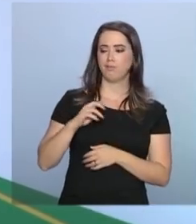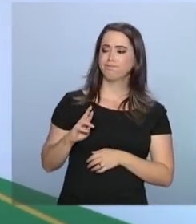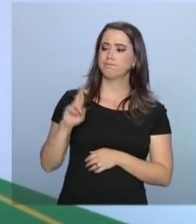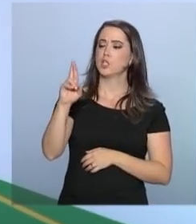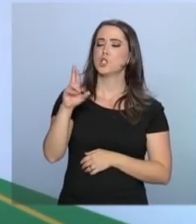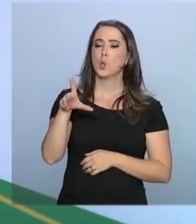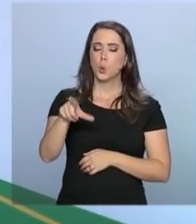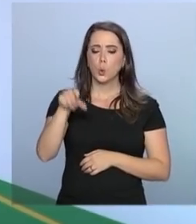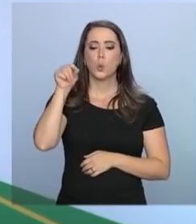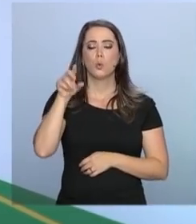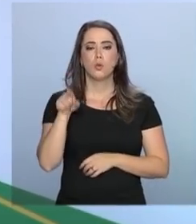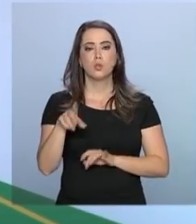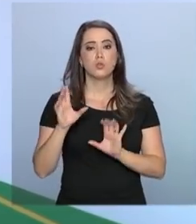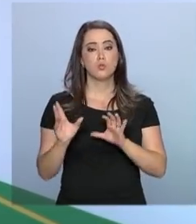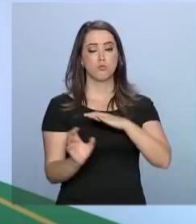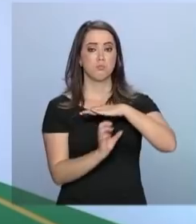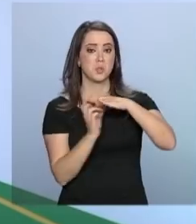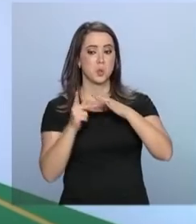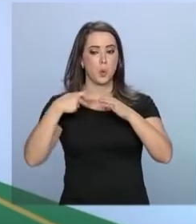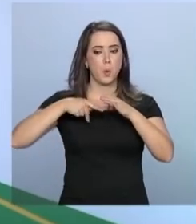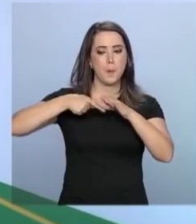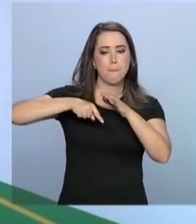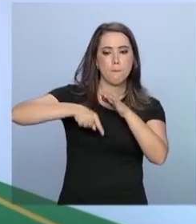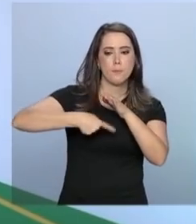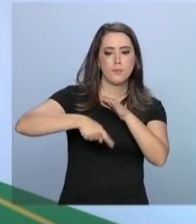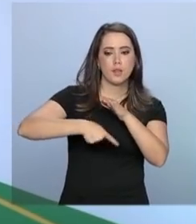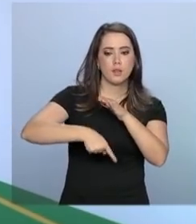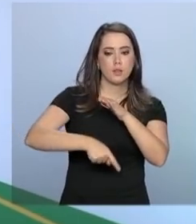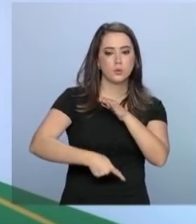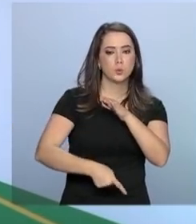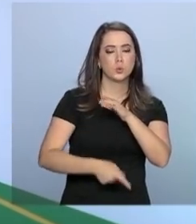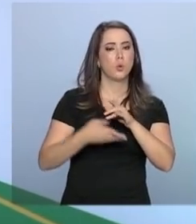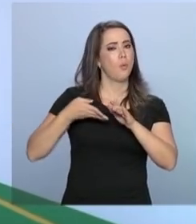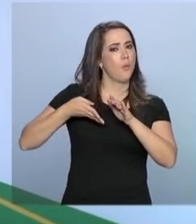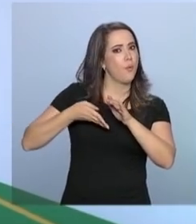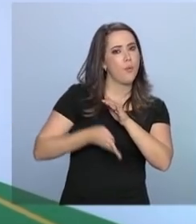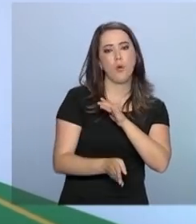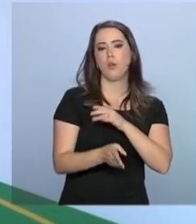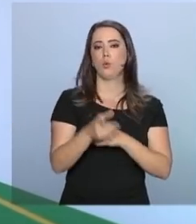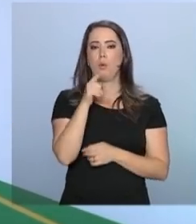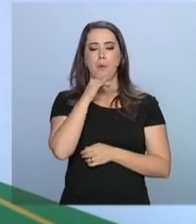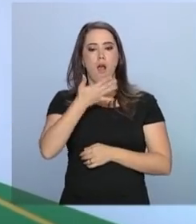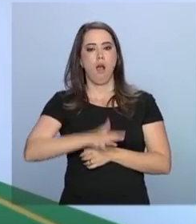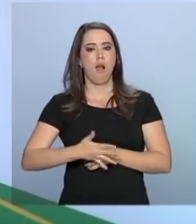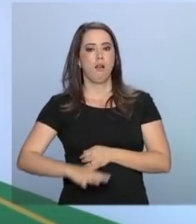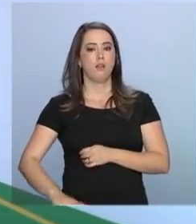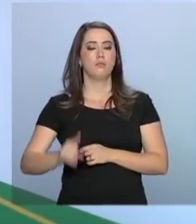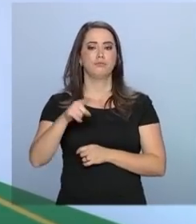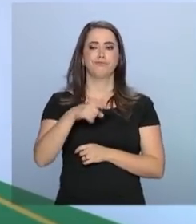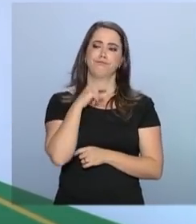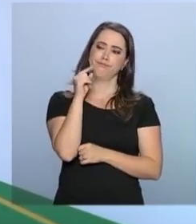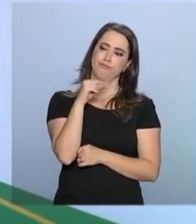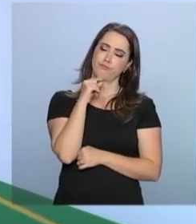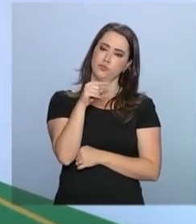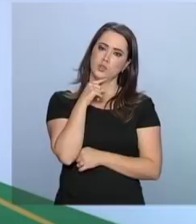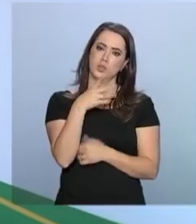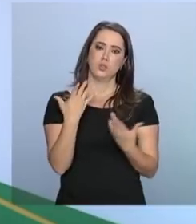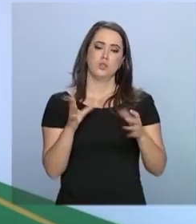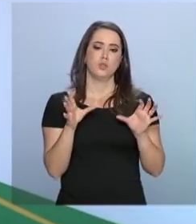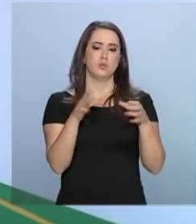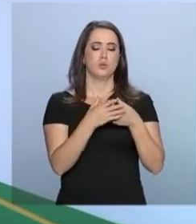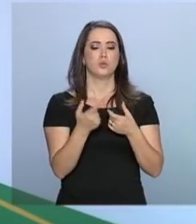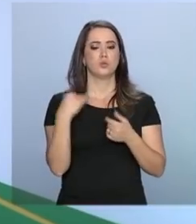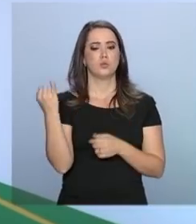ativos de petróleo e gás em águas profundas e ultraprofundas, isso parece ser duvidoso para os